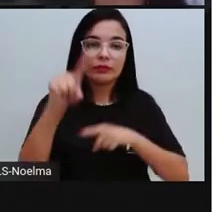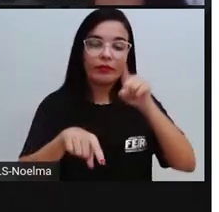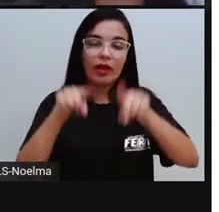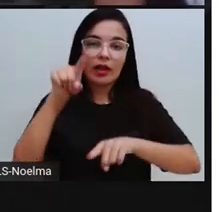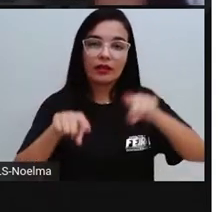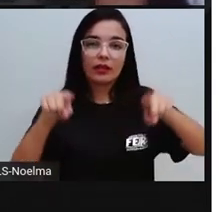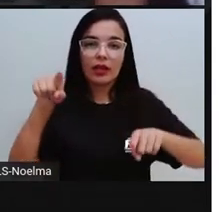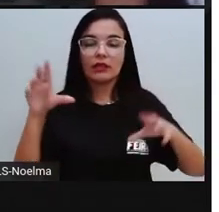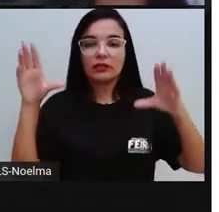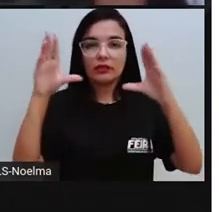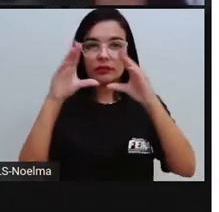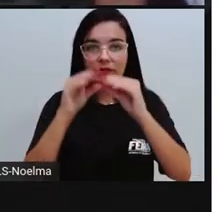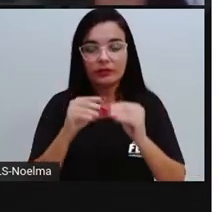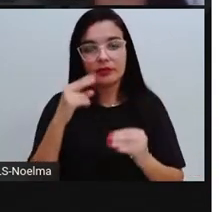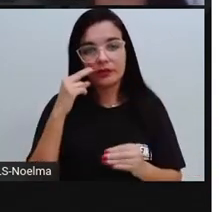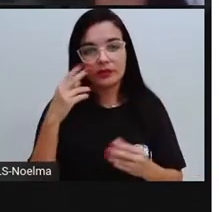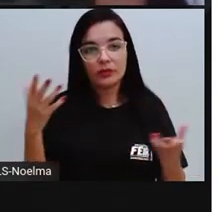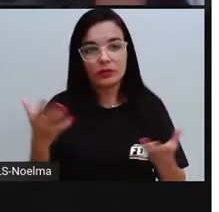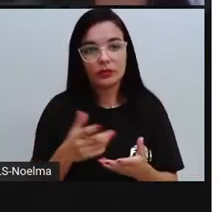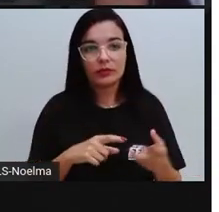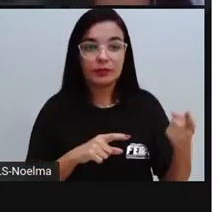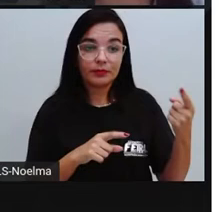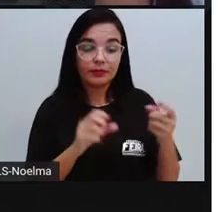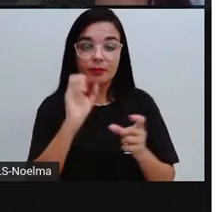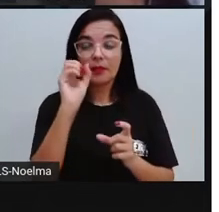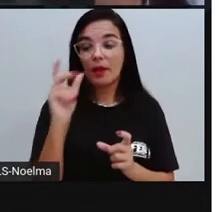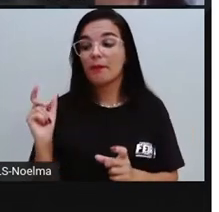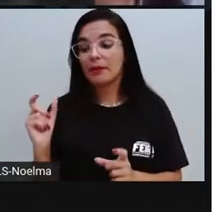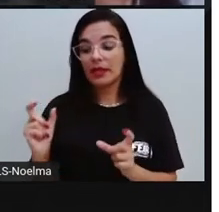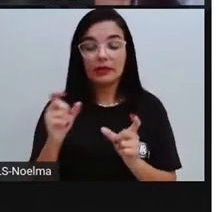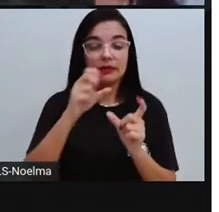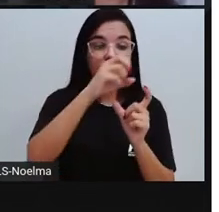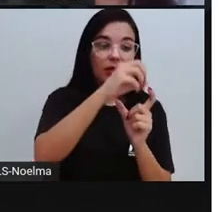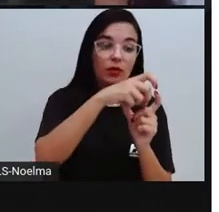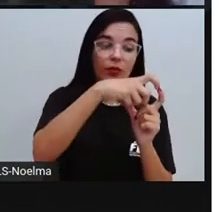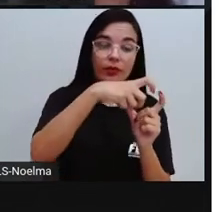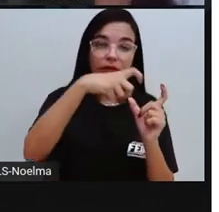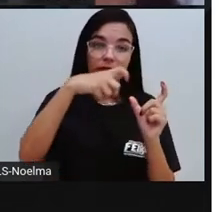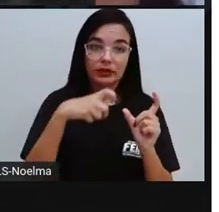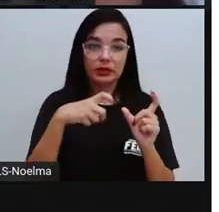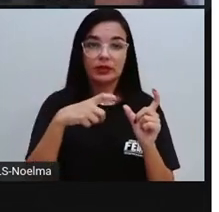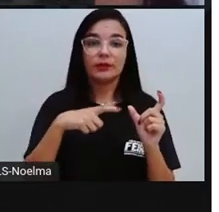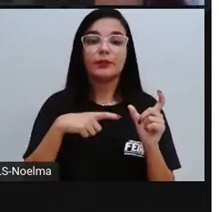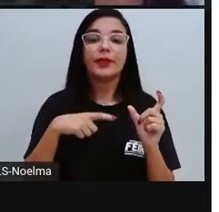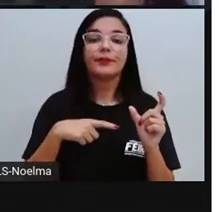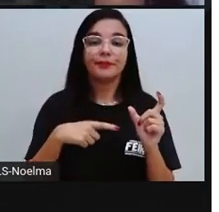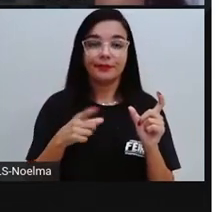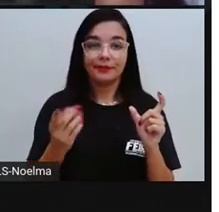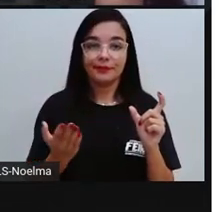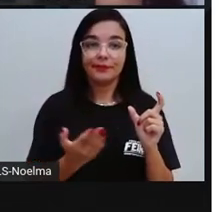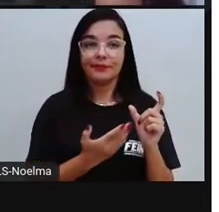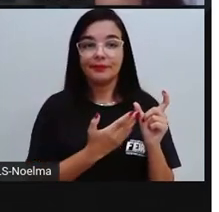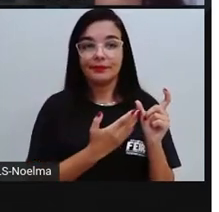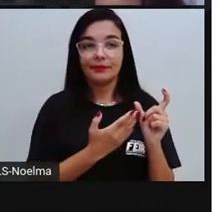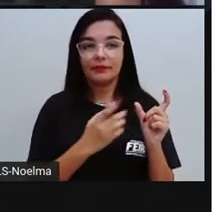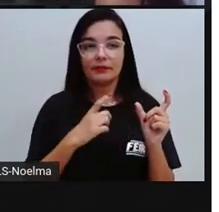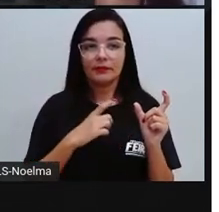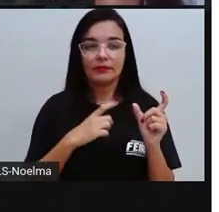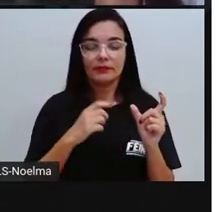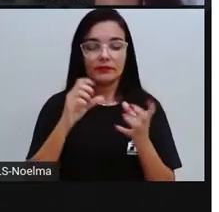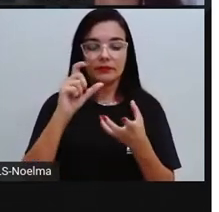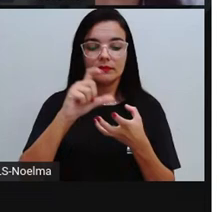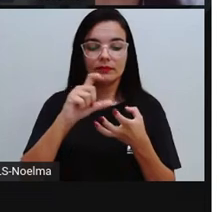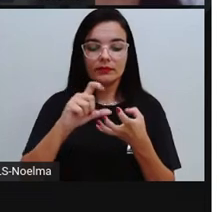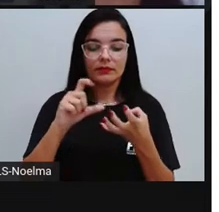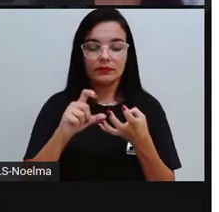vai revisar agora, olhem só. As palavras oxítonas são aquelas em que a sílaba tônica é